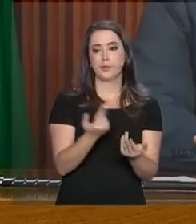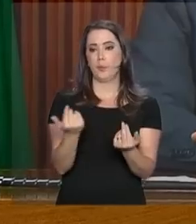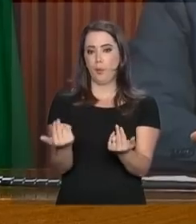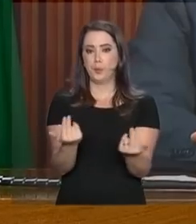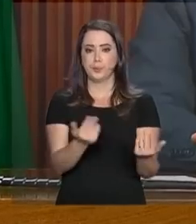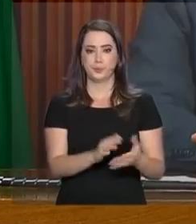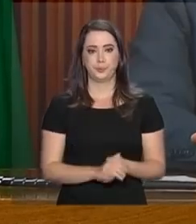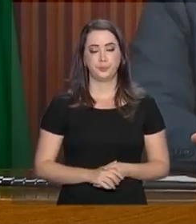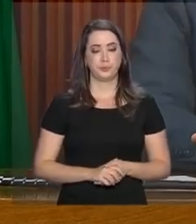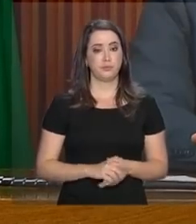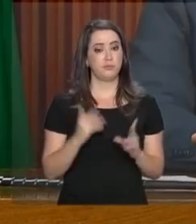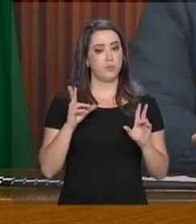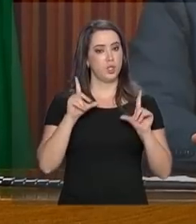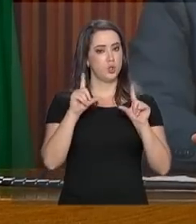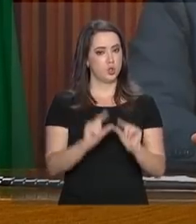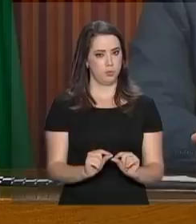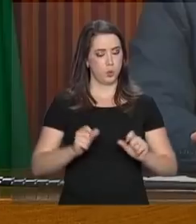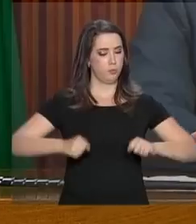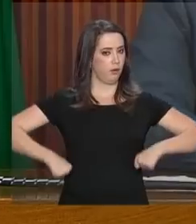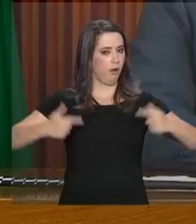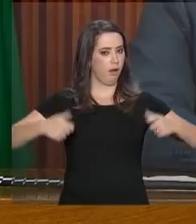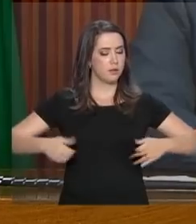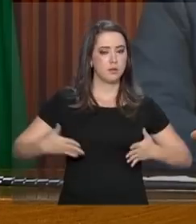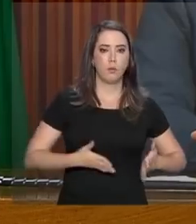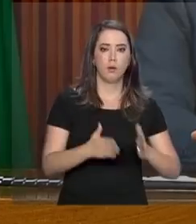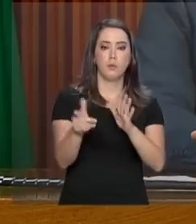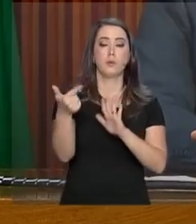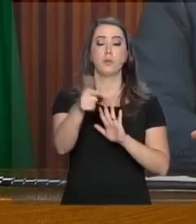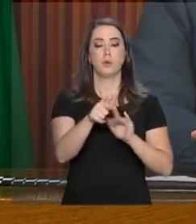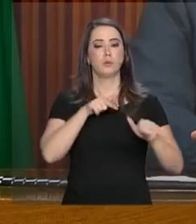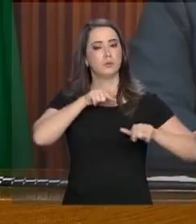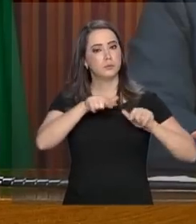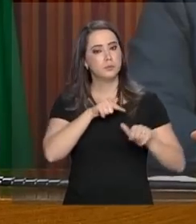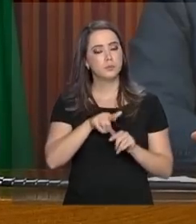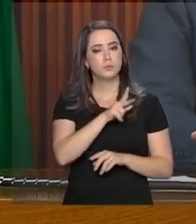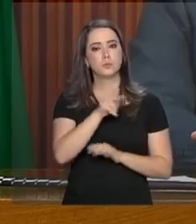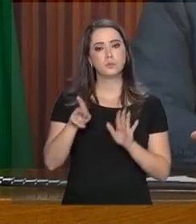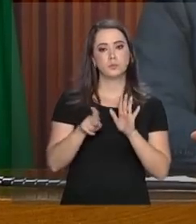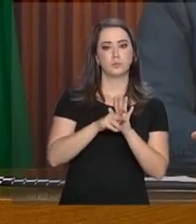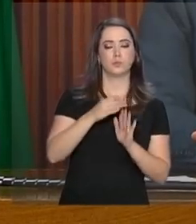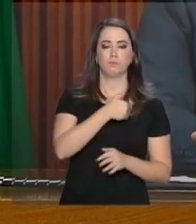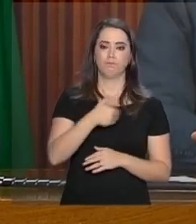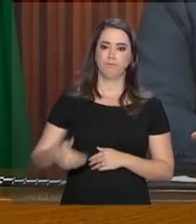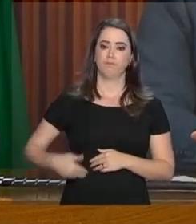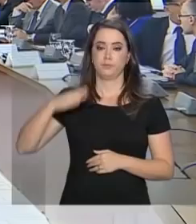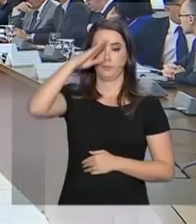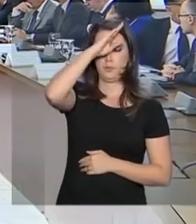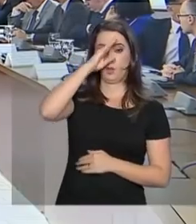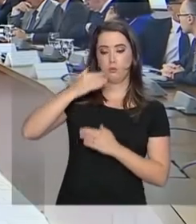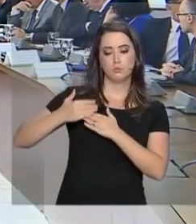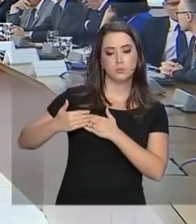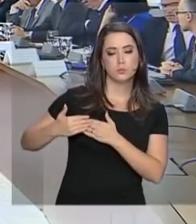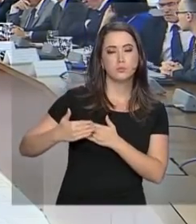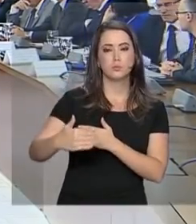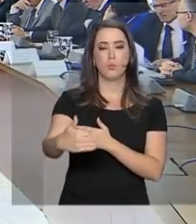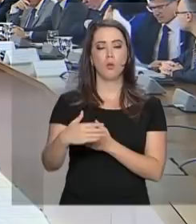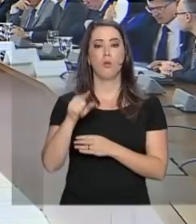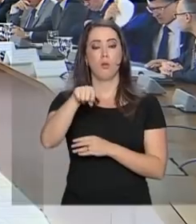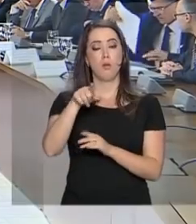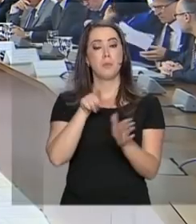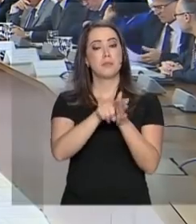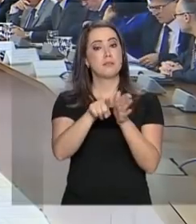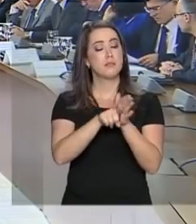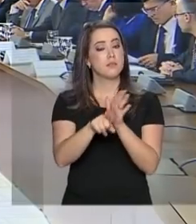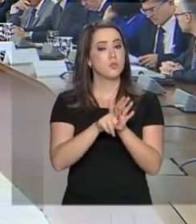função. Reduzir custos é a diretriz para outra medida adotada pelo governo Bolsonaro. Nos próximos dias, os ministros devem fazer o